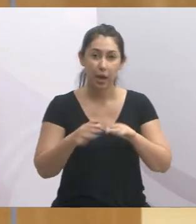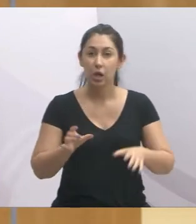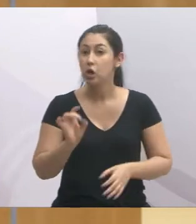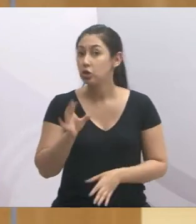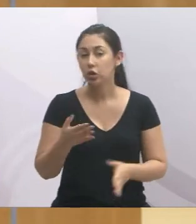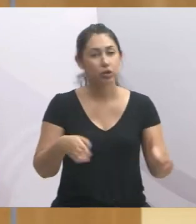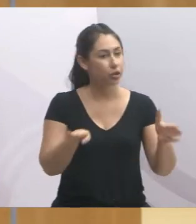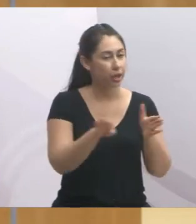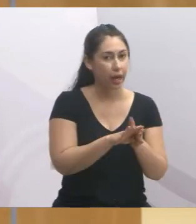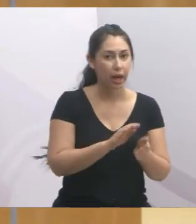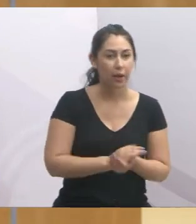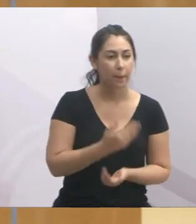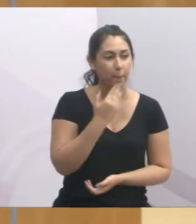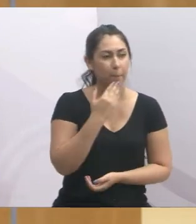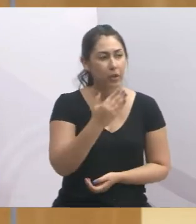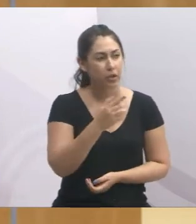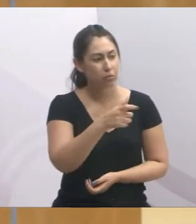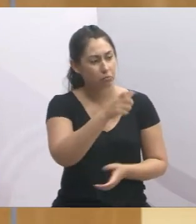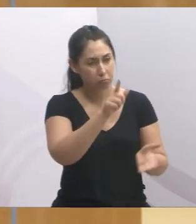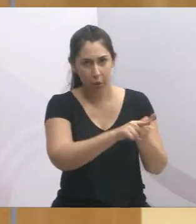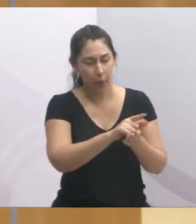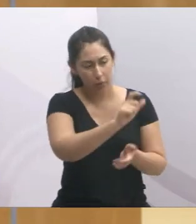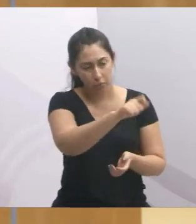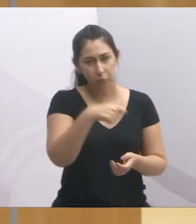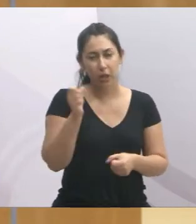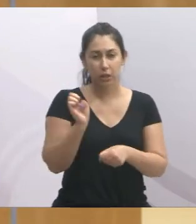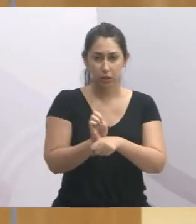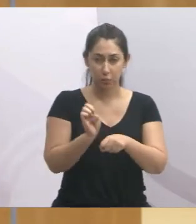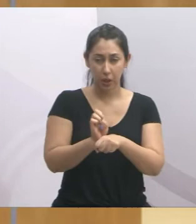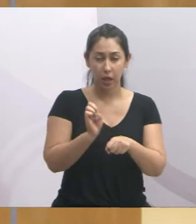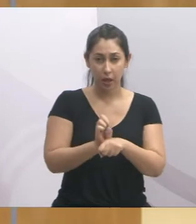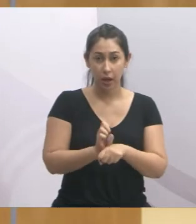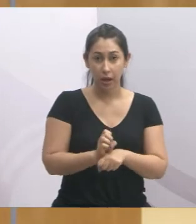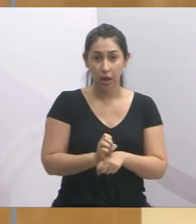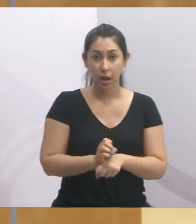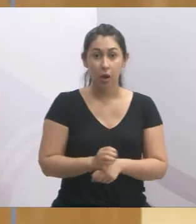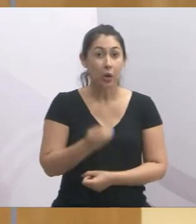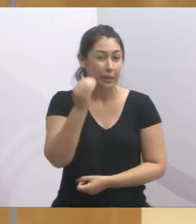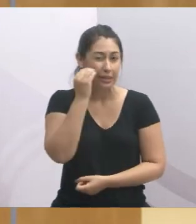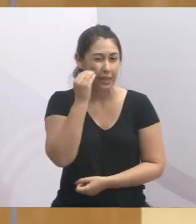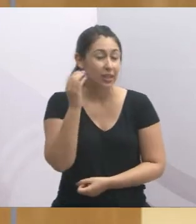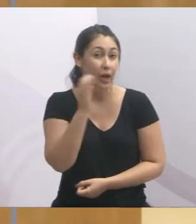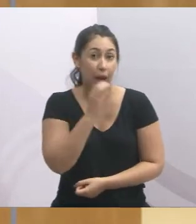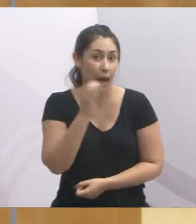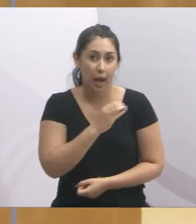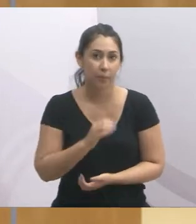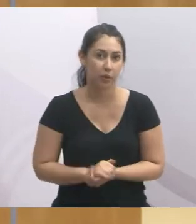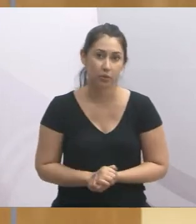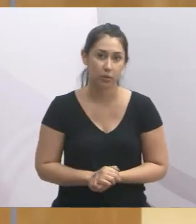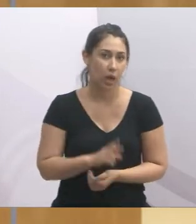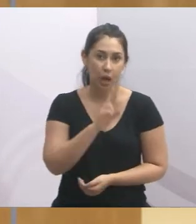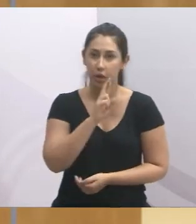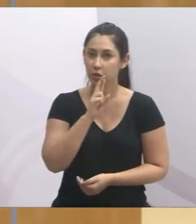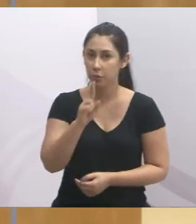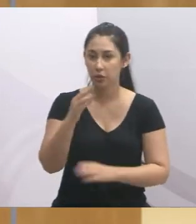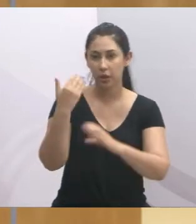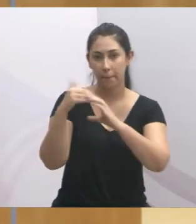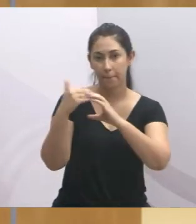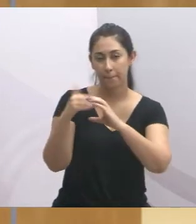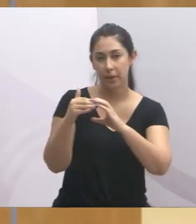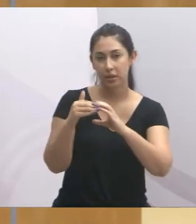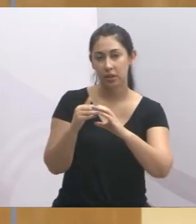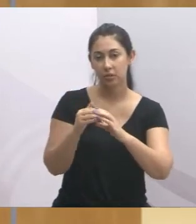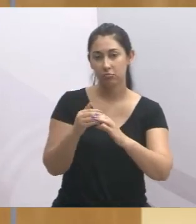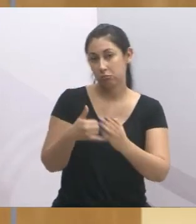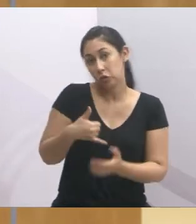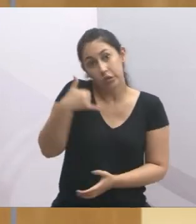chegar, retirar uma senha e aguardar alguns minutos. O teste é rápido e o resultado é enviado na internet ou no